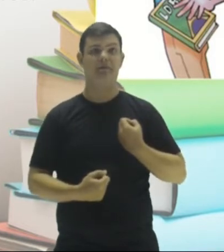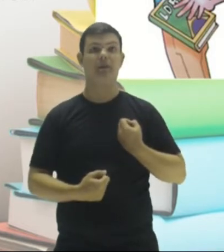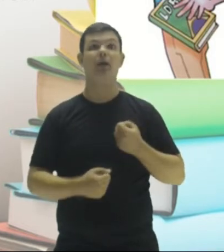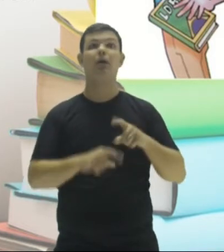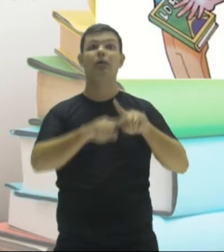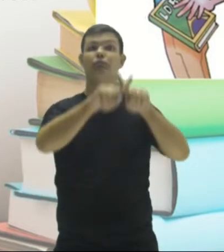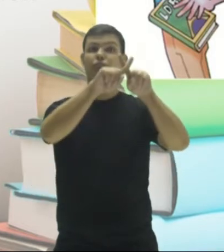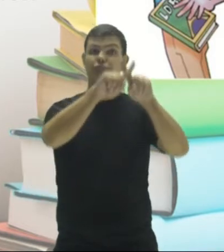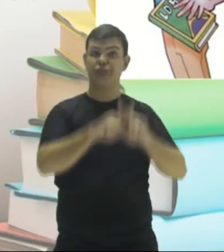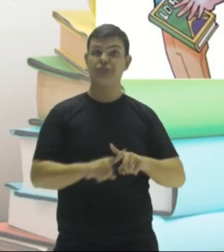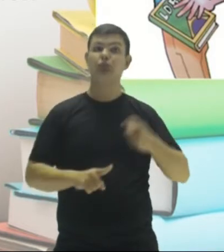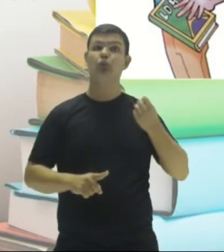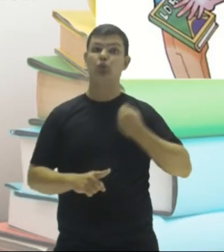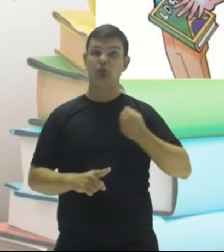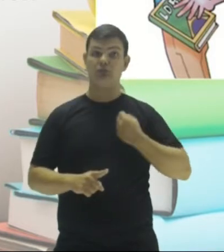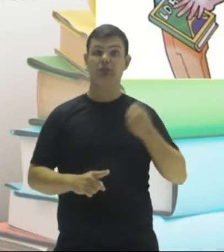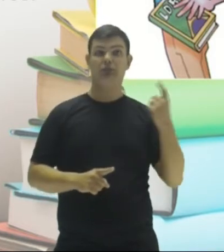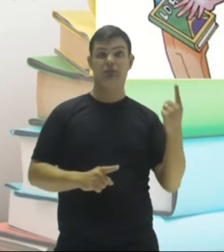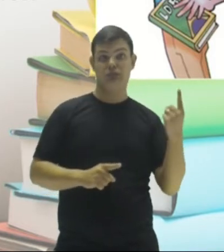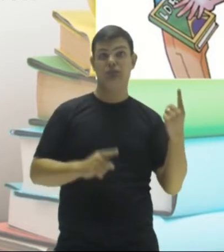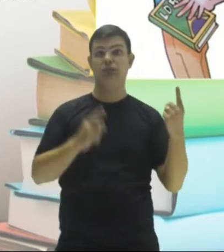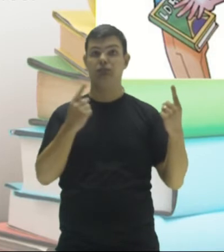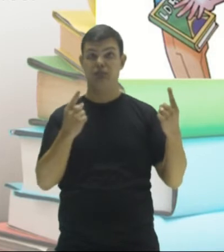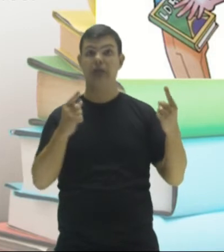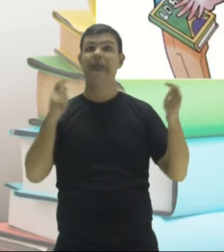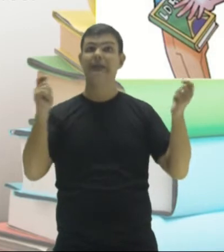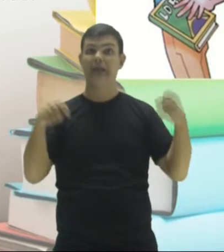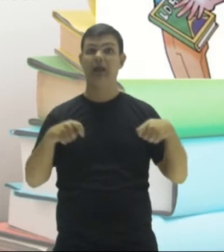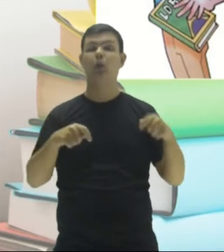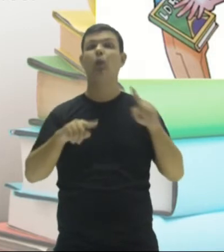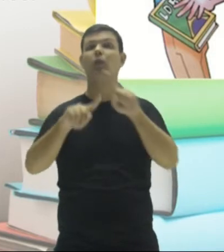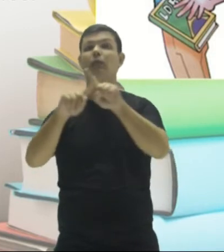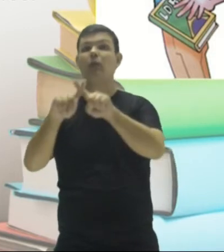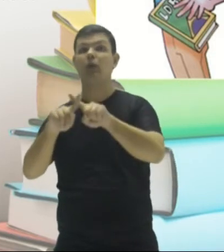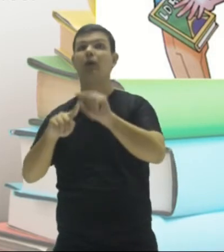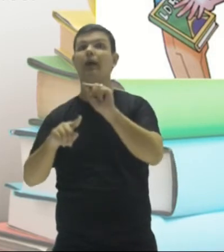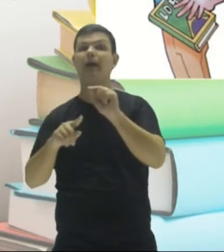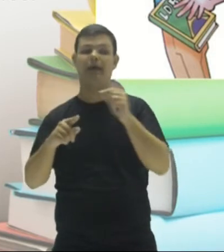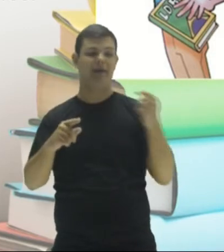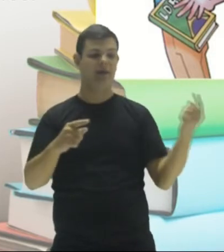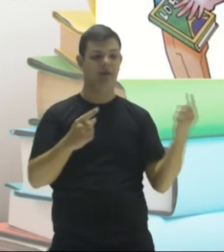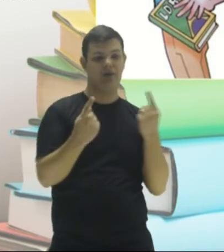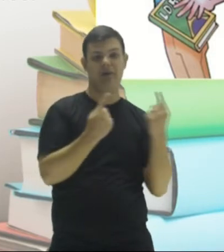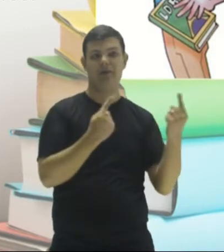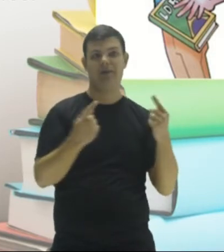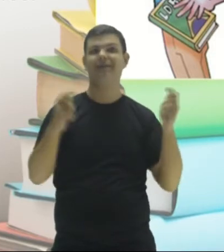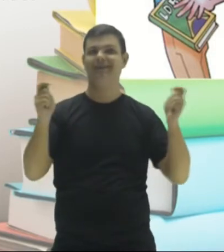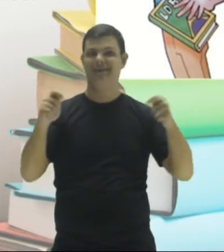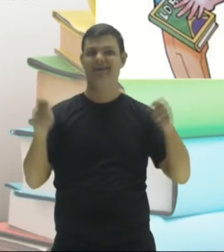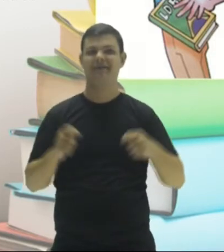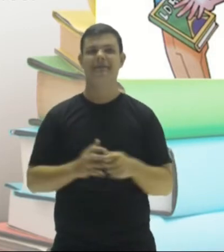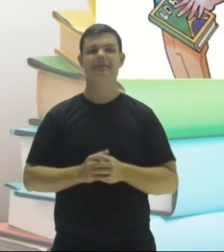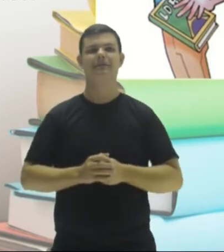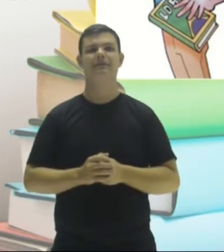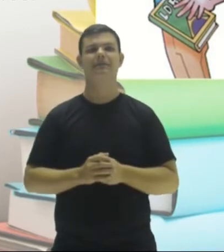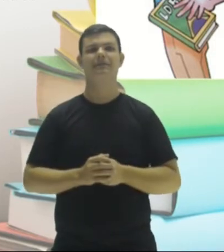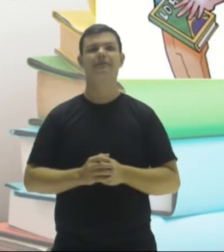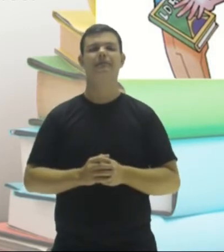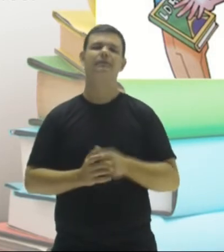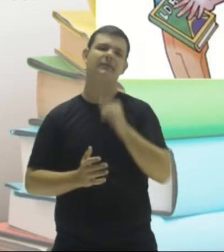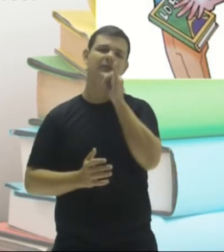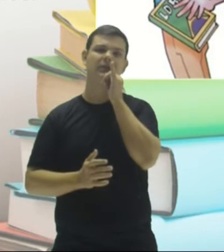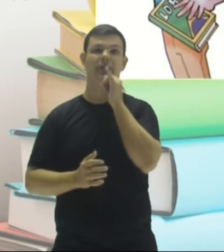Multiplicando dois números naturais, encontramos um múltiplo desses números. Olha aí, pessoal, essa